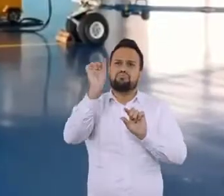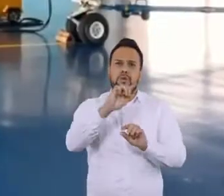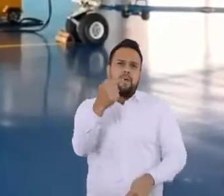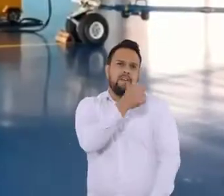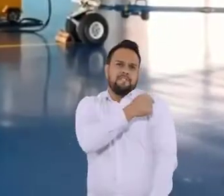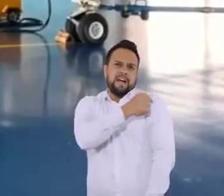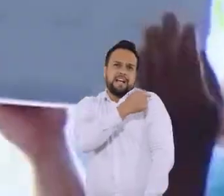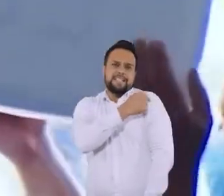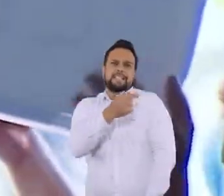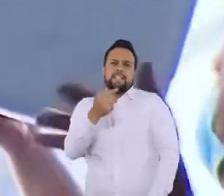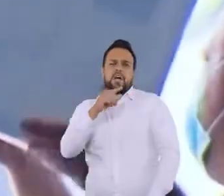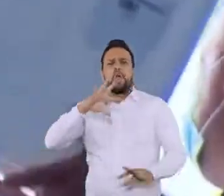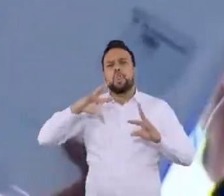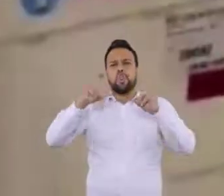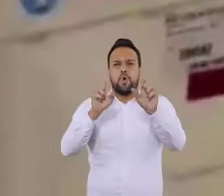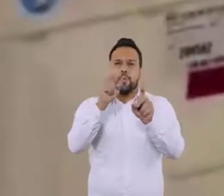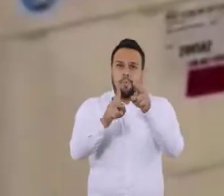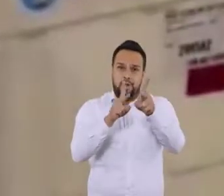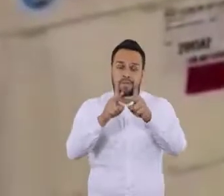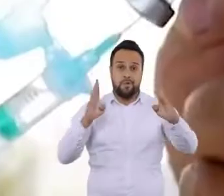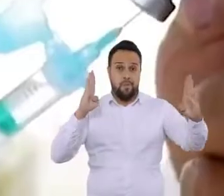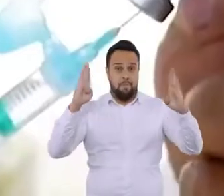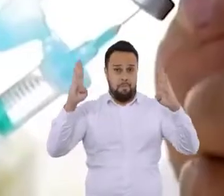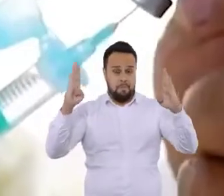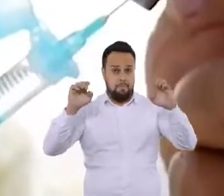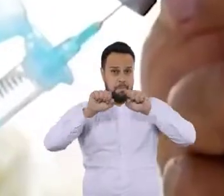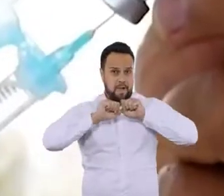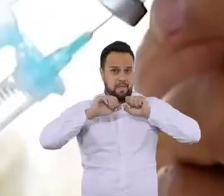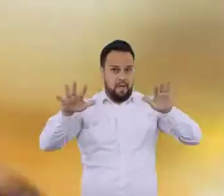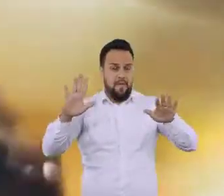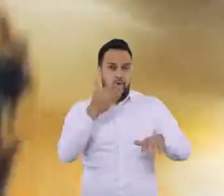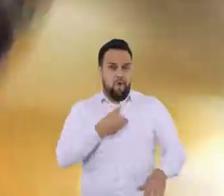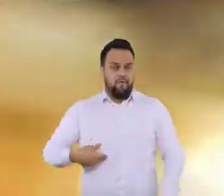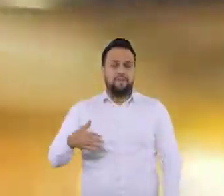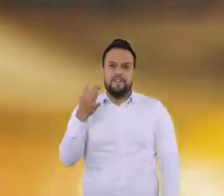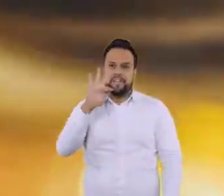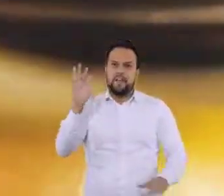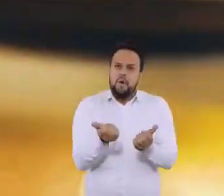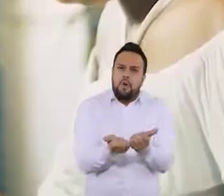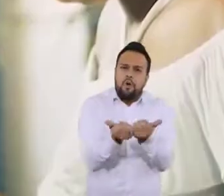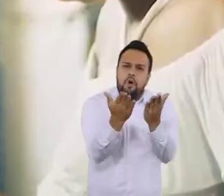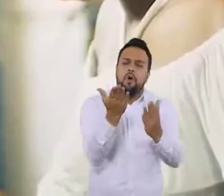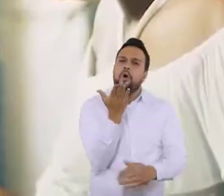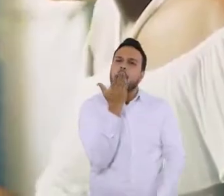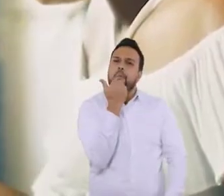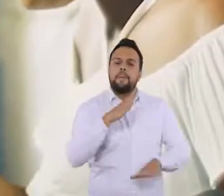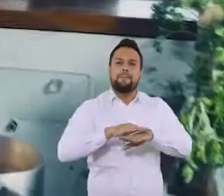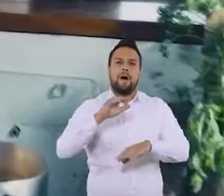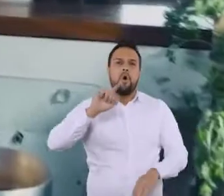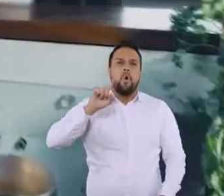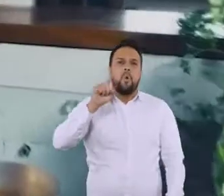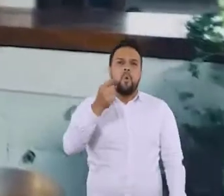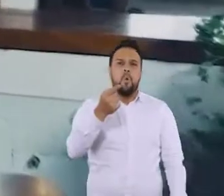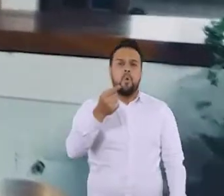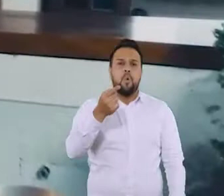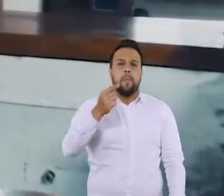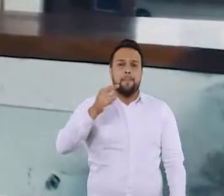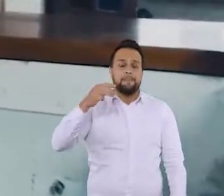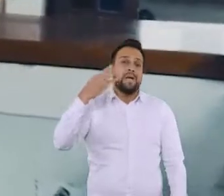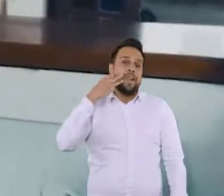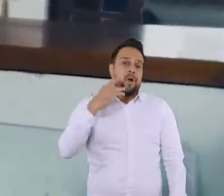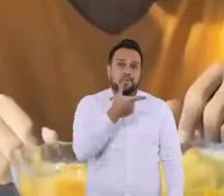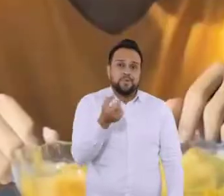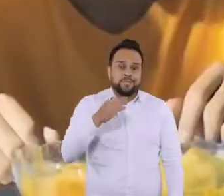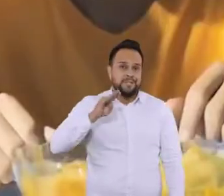já disponibilizou vacinas suficientes para imunizar toda a população. Durante a pandemia, o governo federal levou comida para a